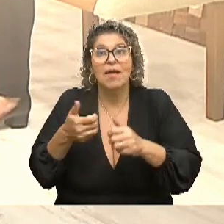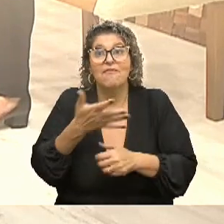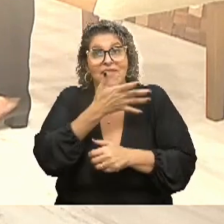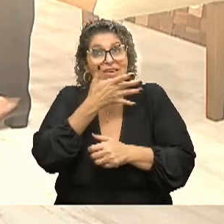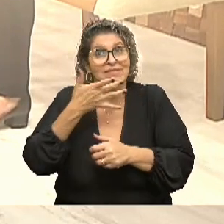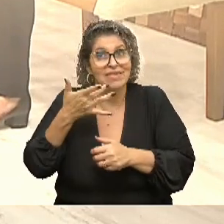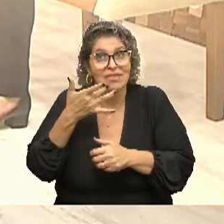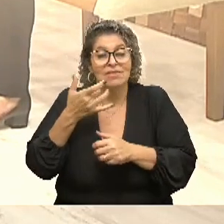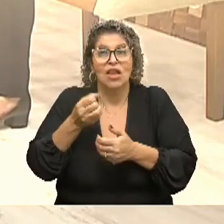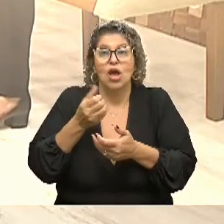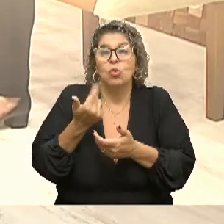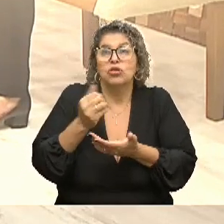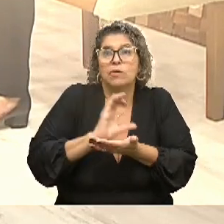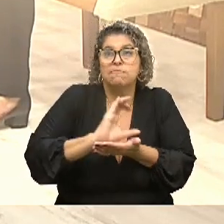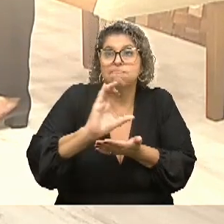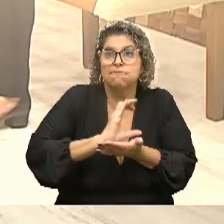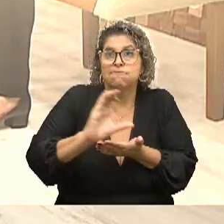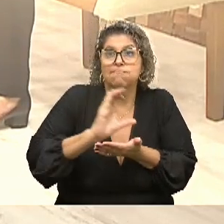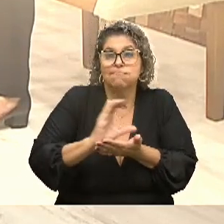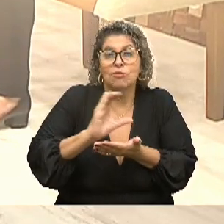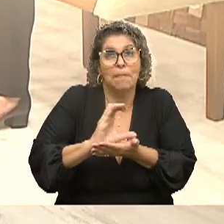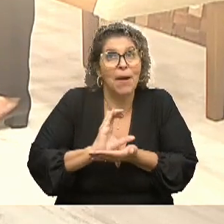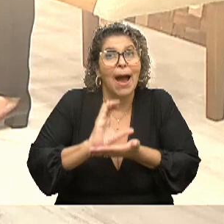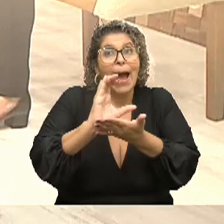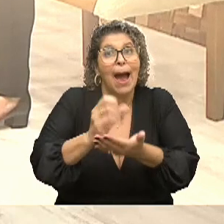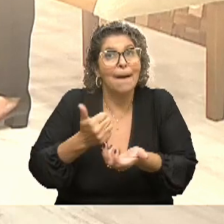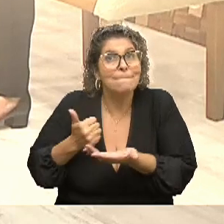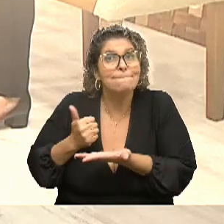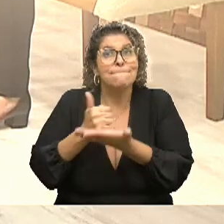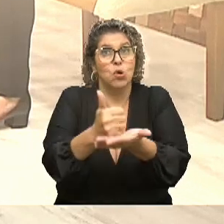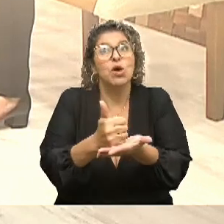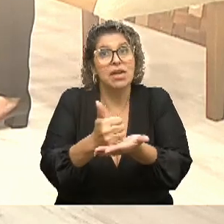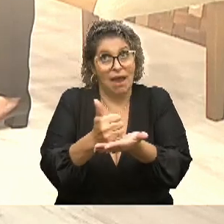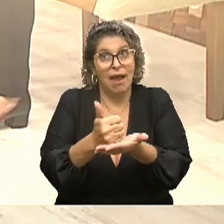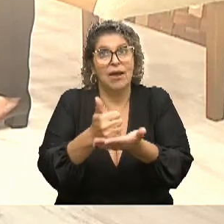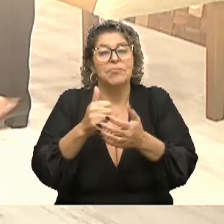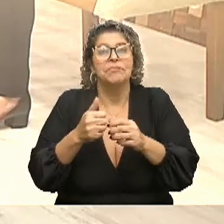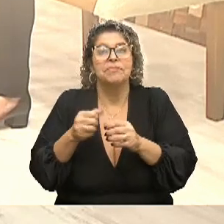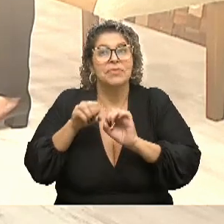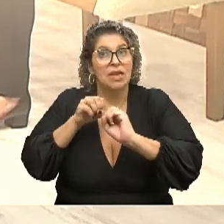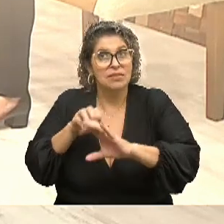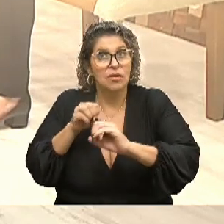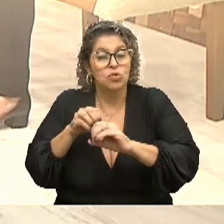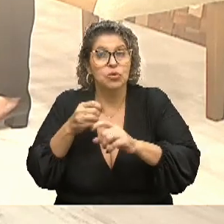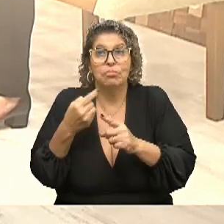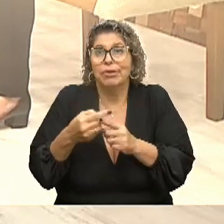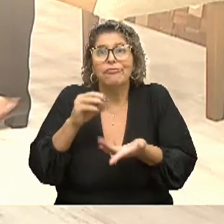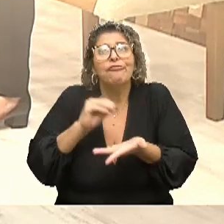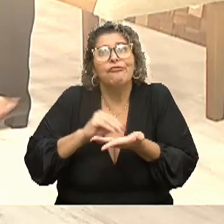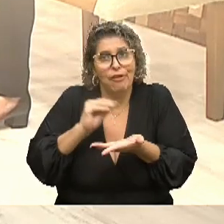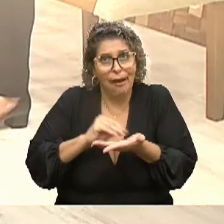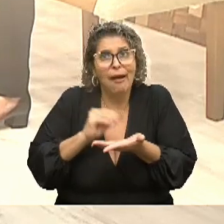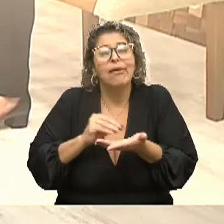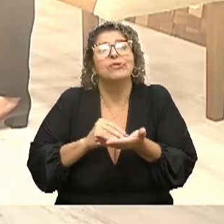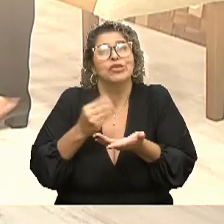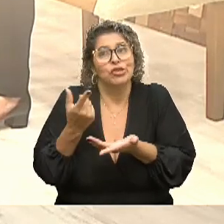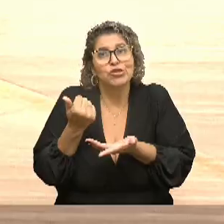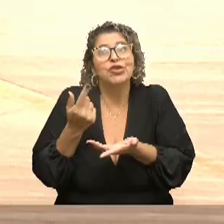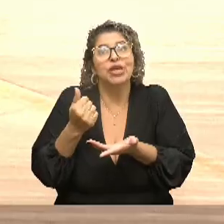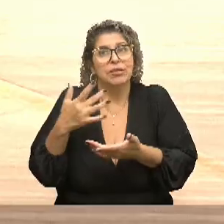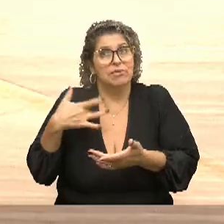recursos para que possam ser investidos nesse centro. Facilita muito e sempre falta dinheiro na saúde e, às vezes, sobra na educação.